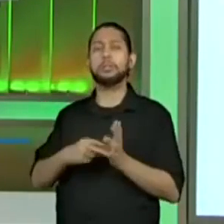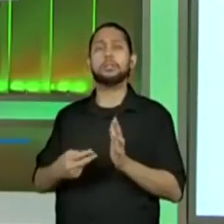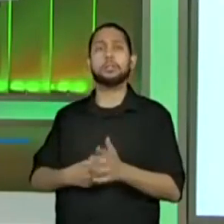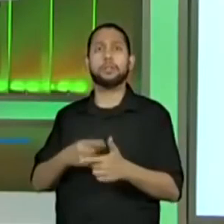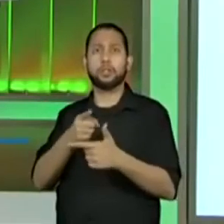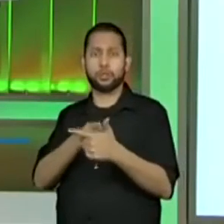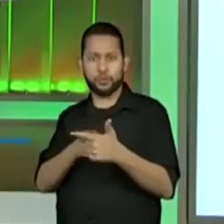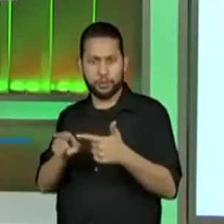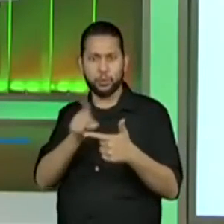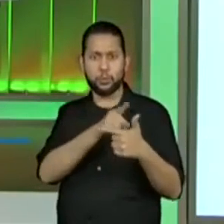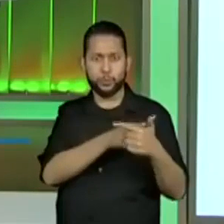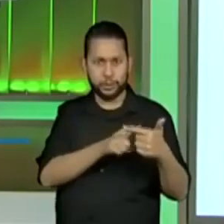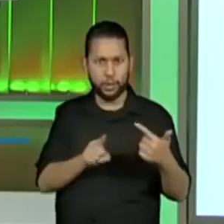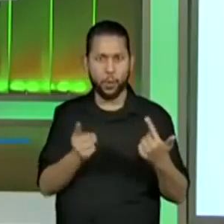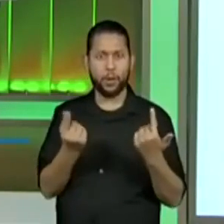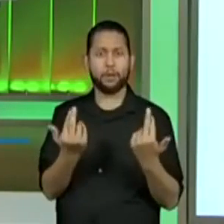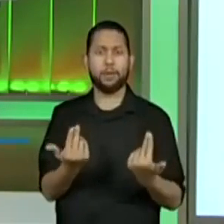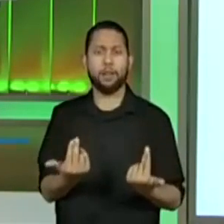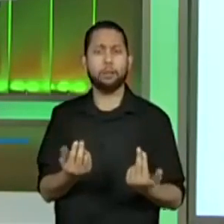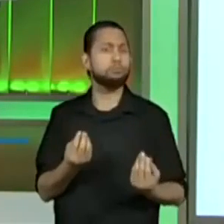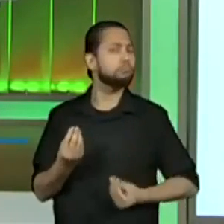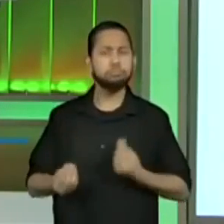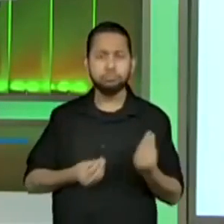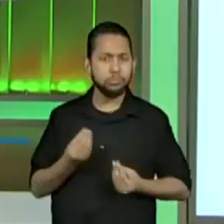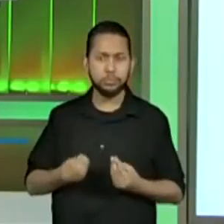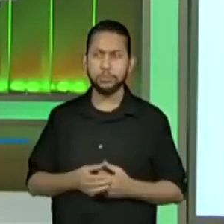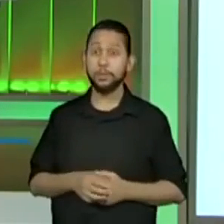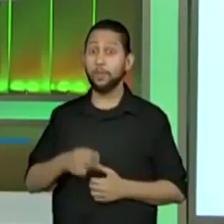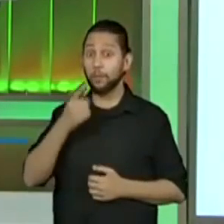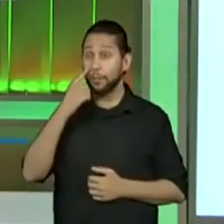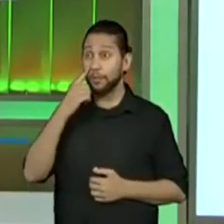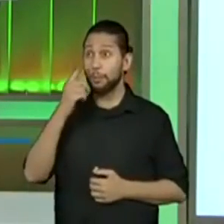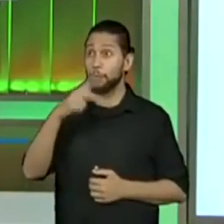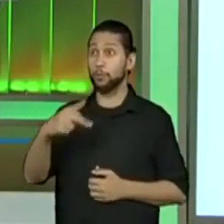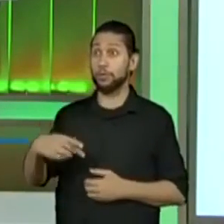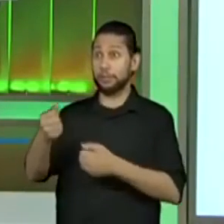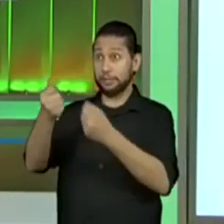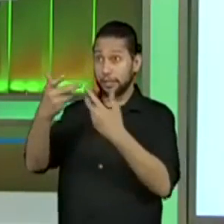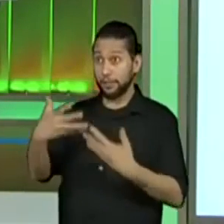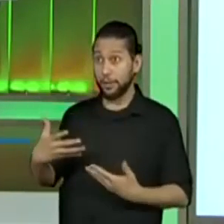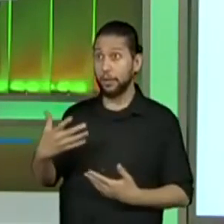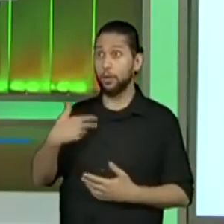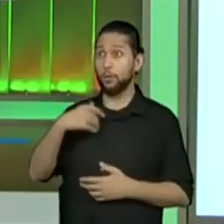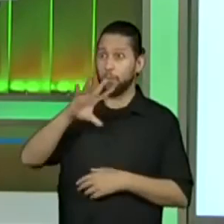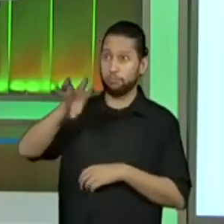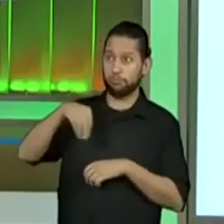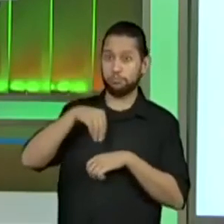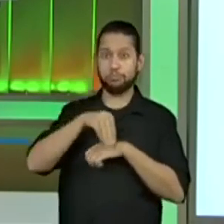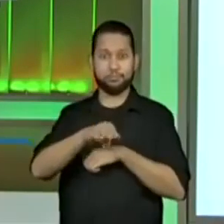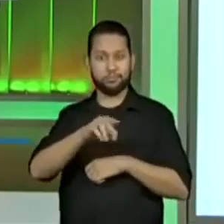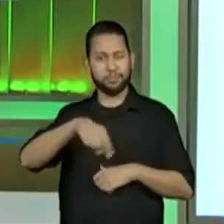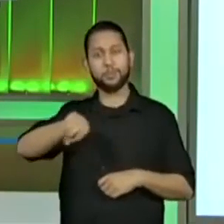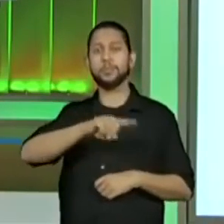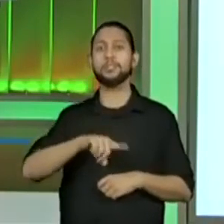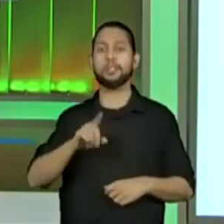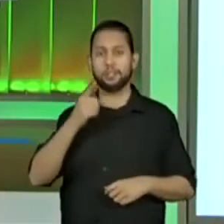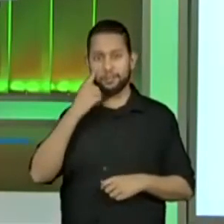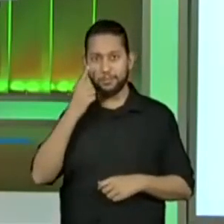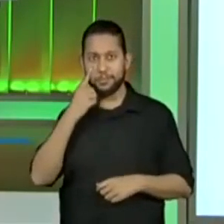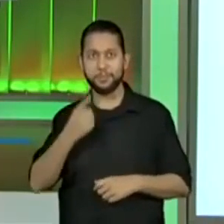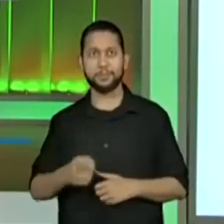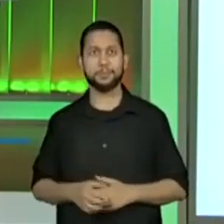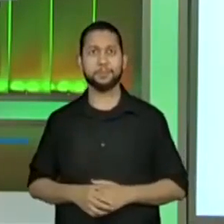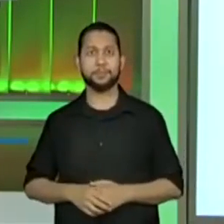equivalentes? Atenção ao que os professores vão escrever, porque eu vou repassar para vocês, estudantes, caso você não esteja trocando as